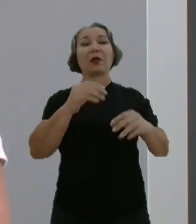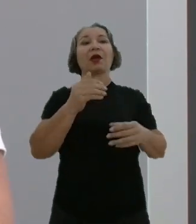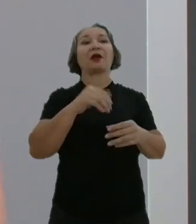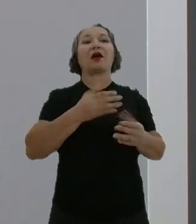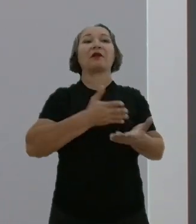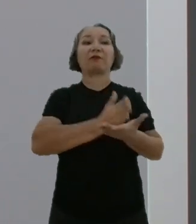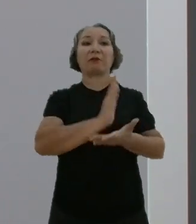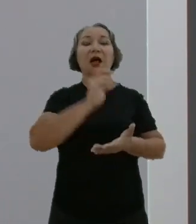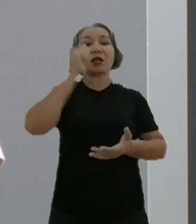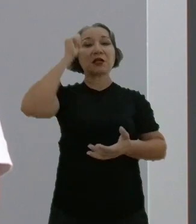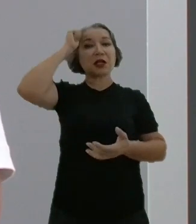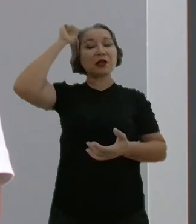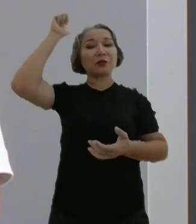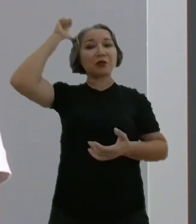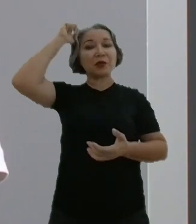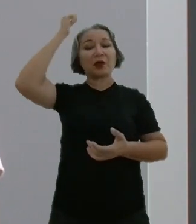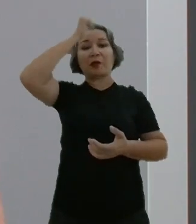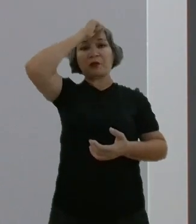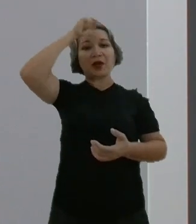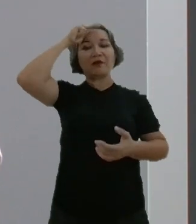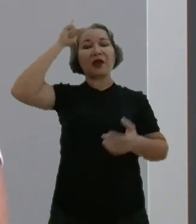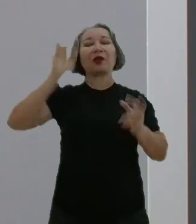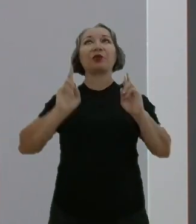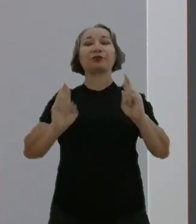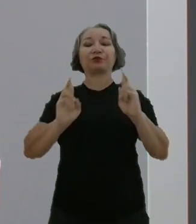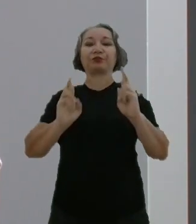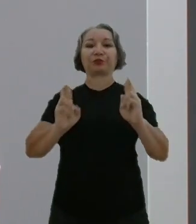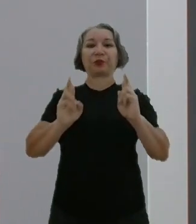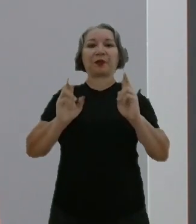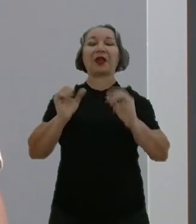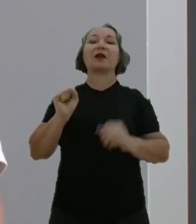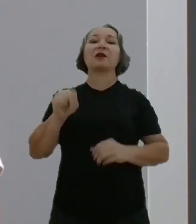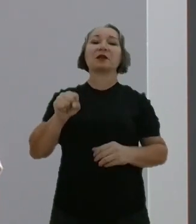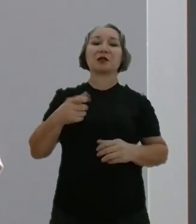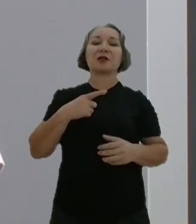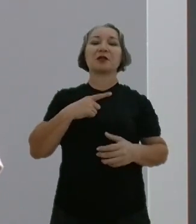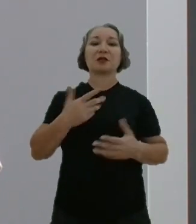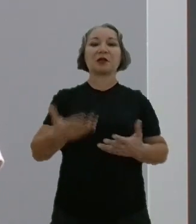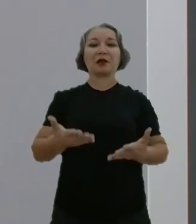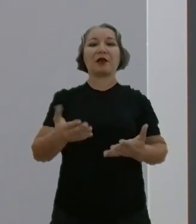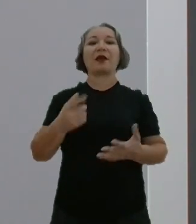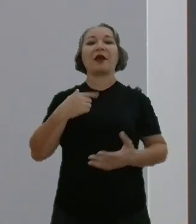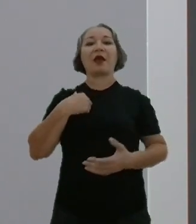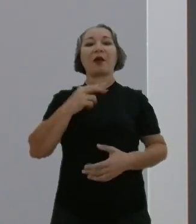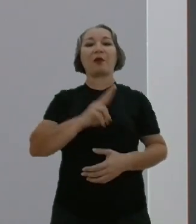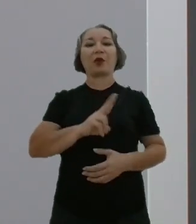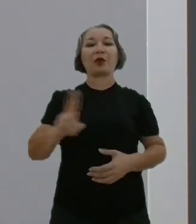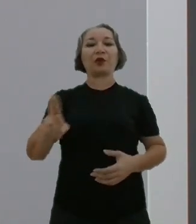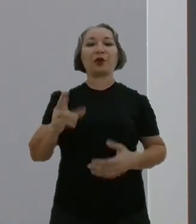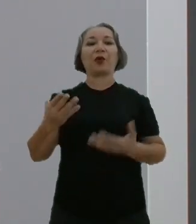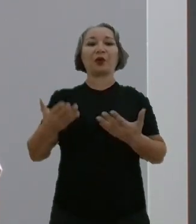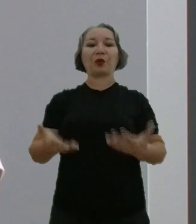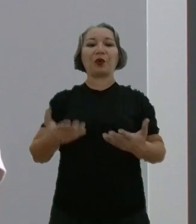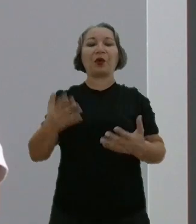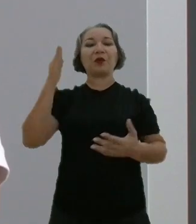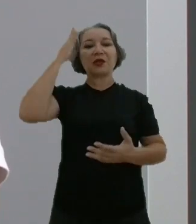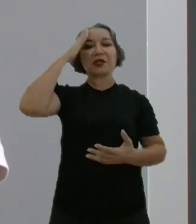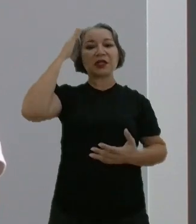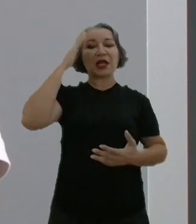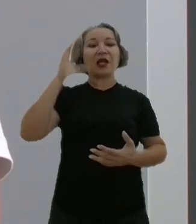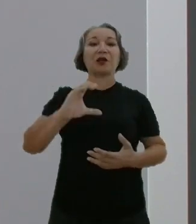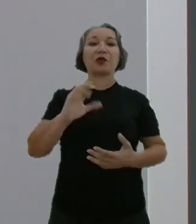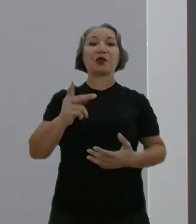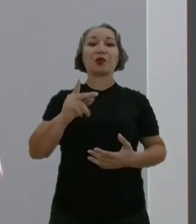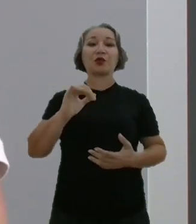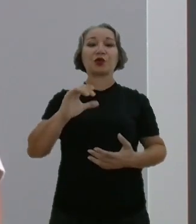prefeito, que é a minha torcida. E aí sim, coloquei sim, Diego, meu nome à disposição, sei que o Chico tem essa intenção também,